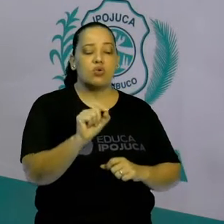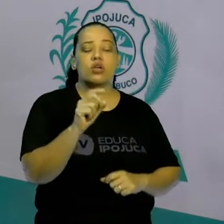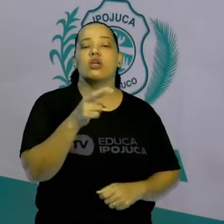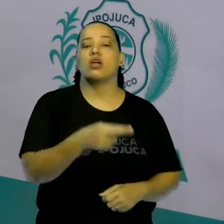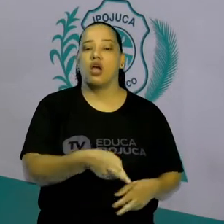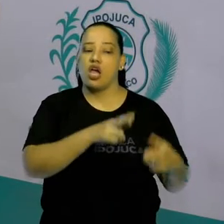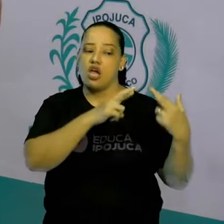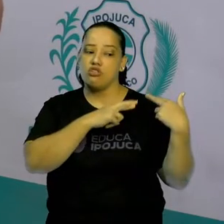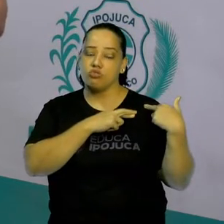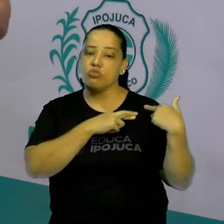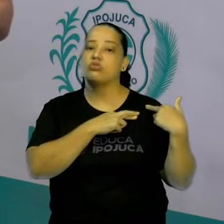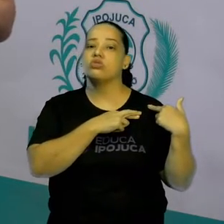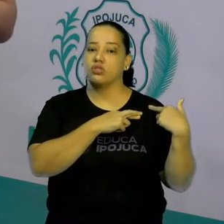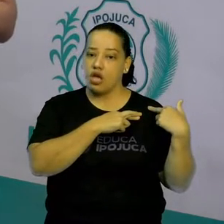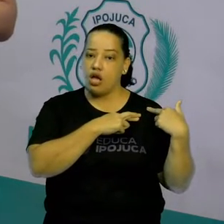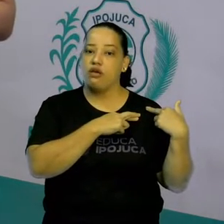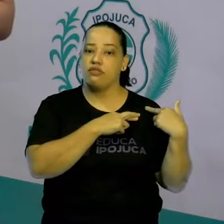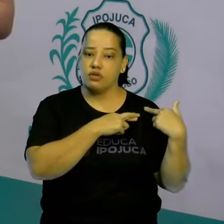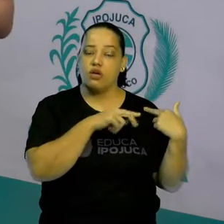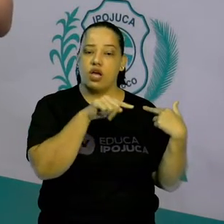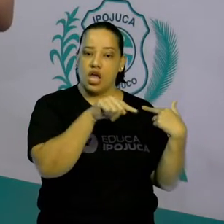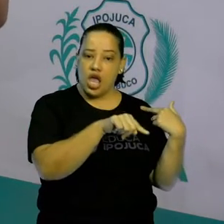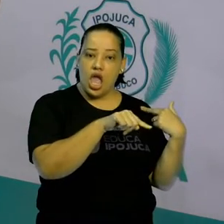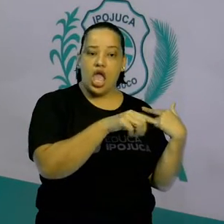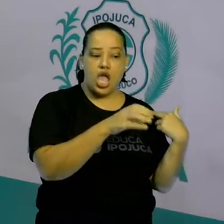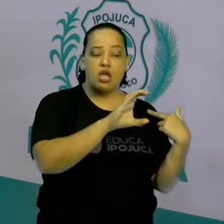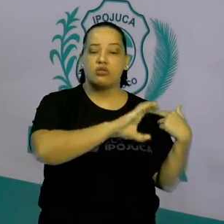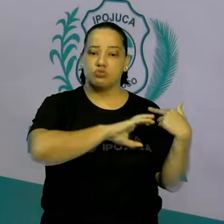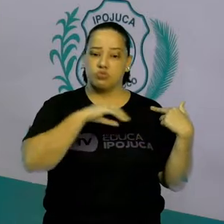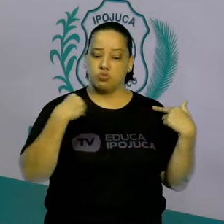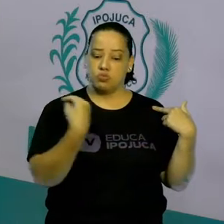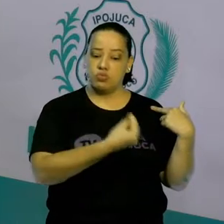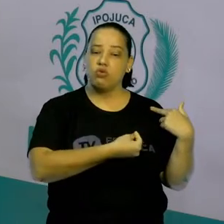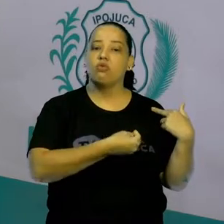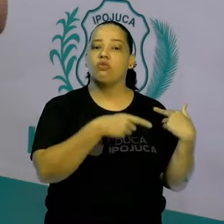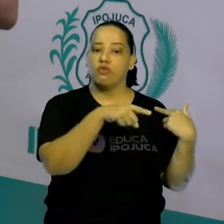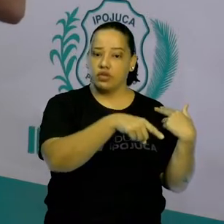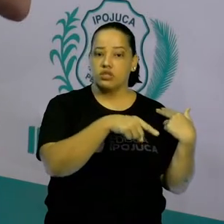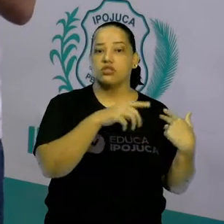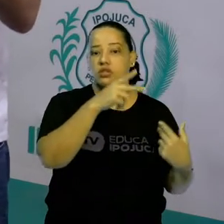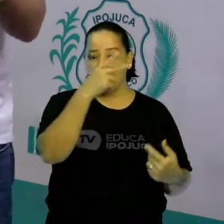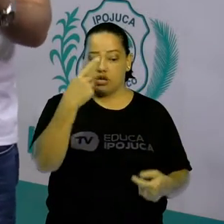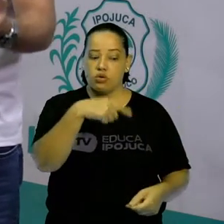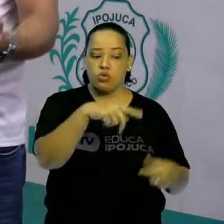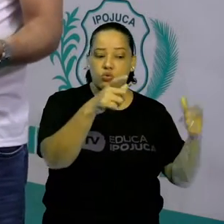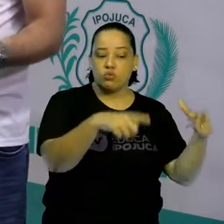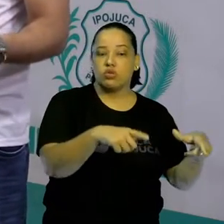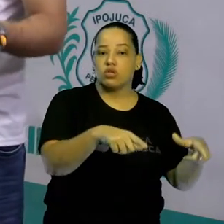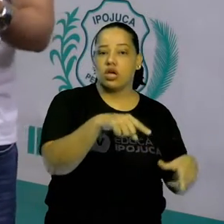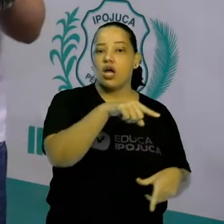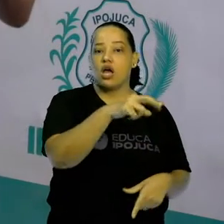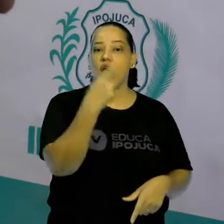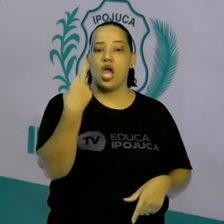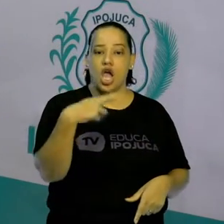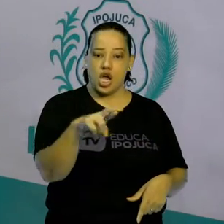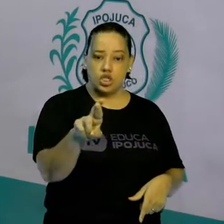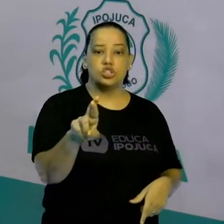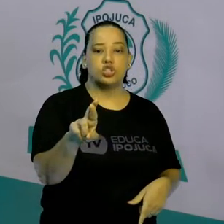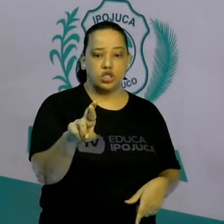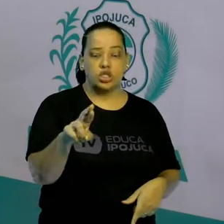conversão do Mali ao islamismo, tá certo? Então, aquela religião que nós